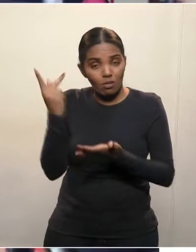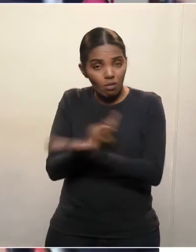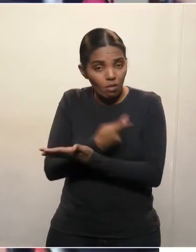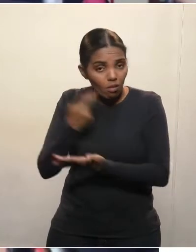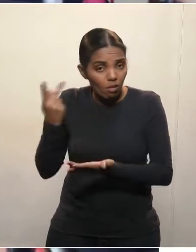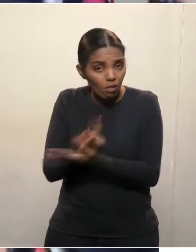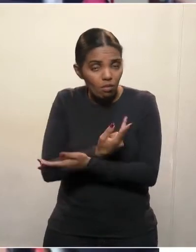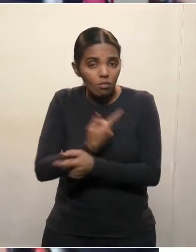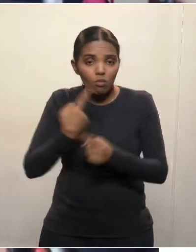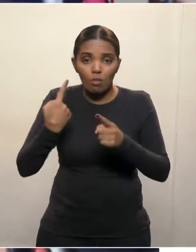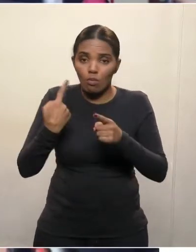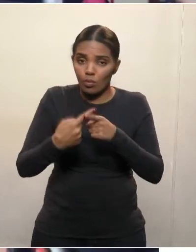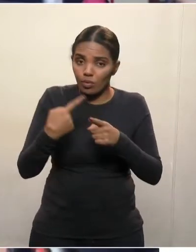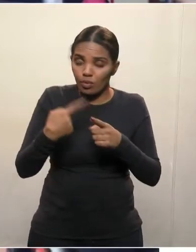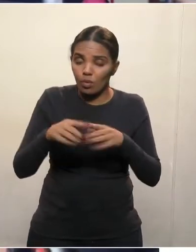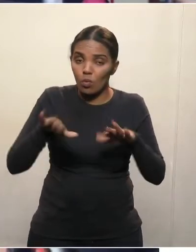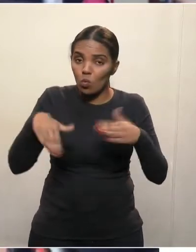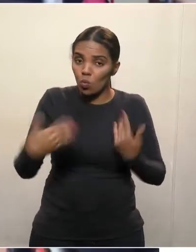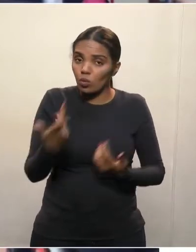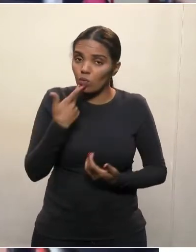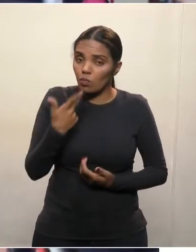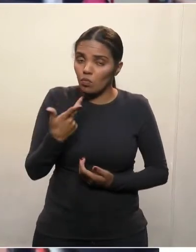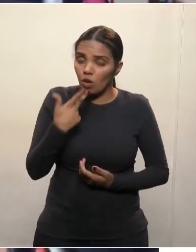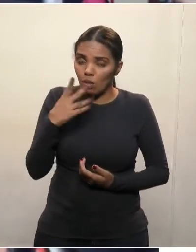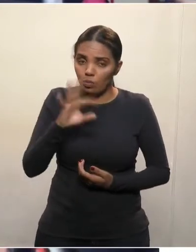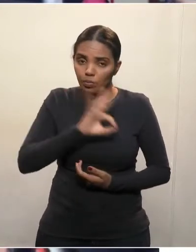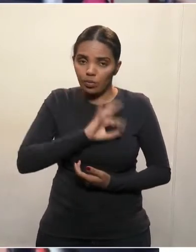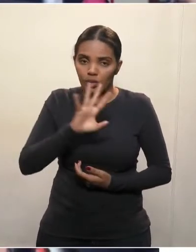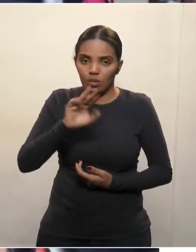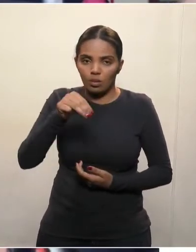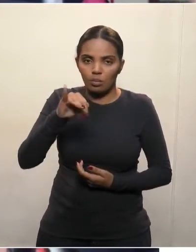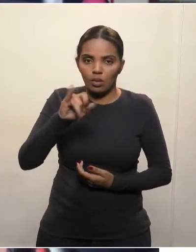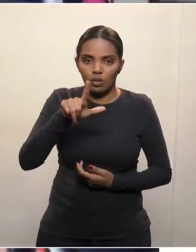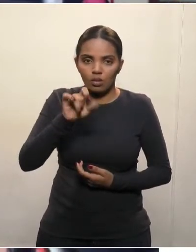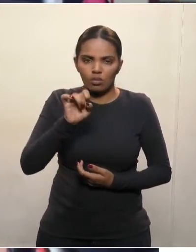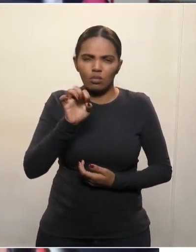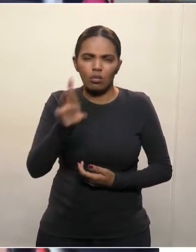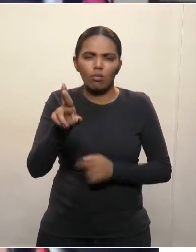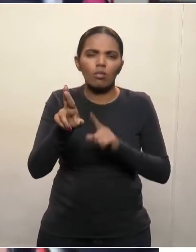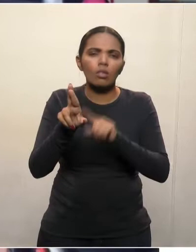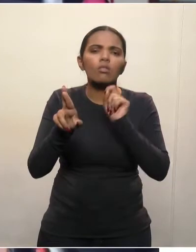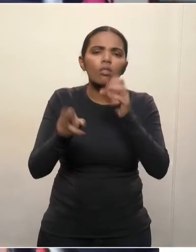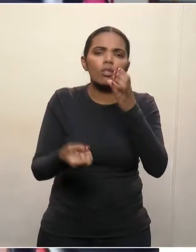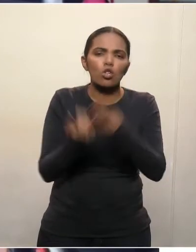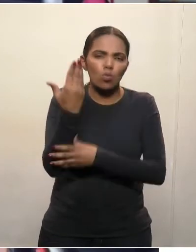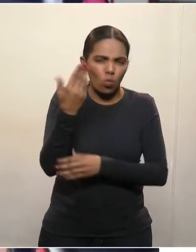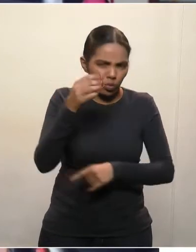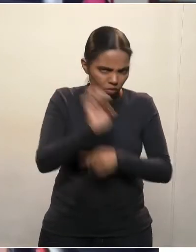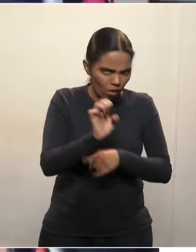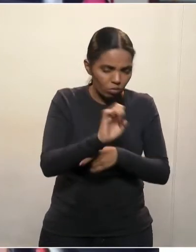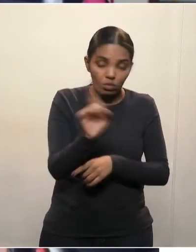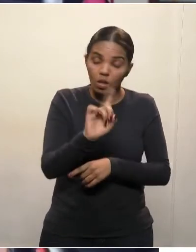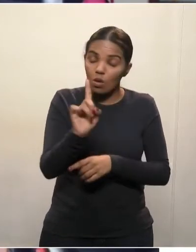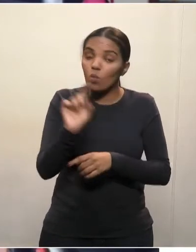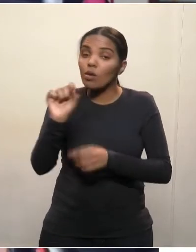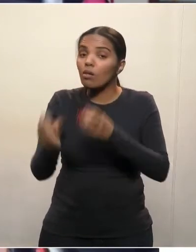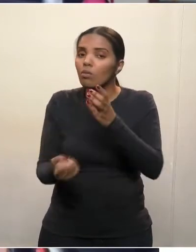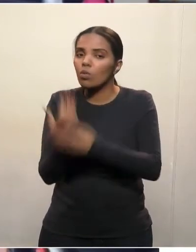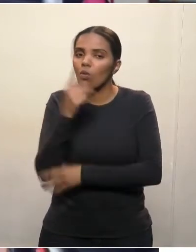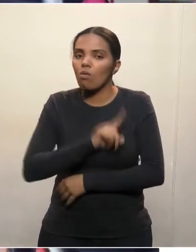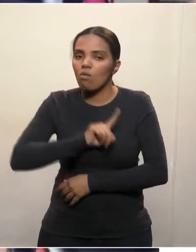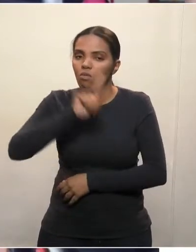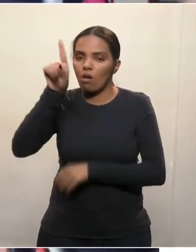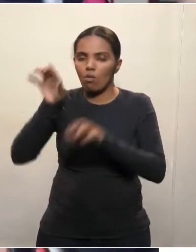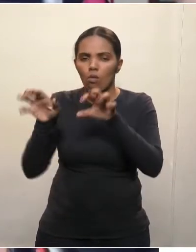a questão da vinculação dos militares, deputado, é aprovada pelo Congresso Nacional. O Estado aqui flexibilizou o máximo possível